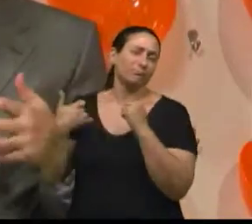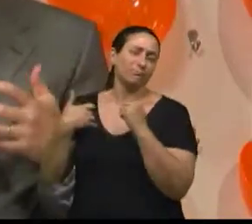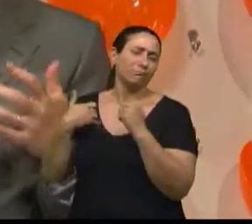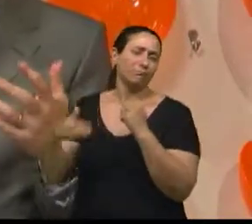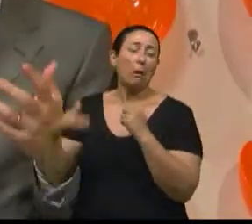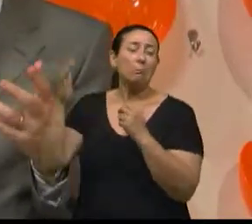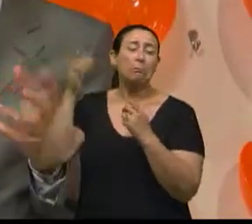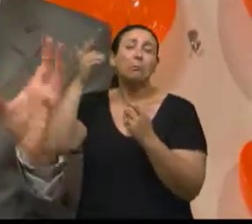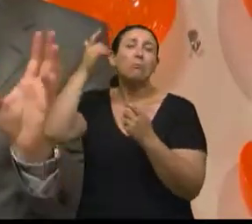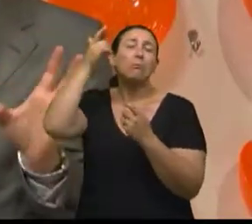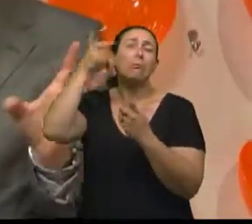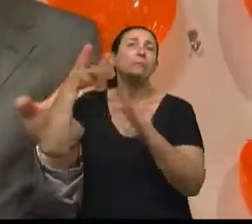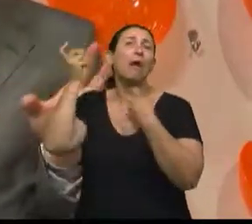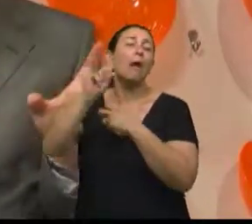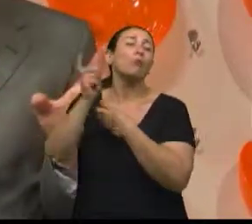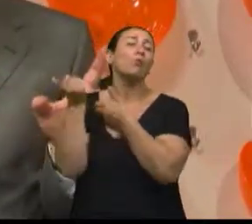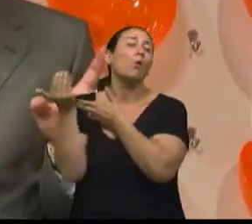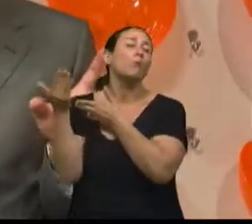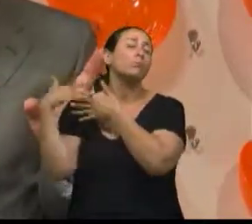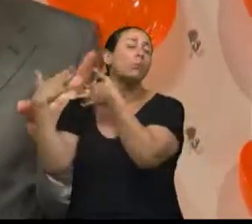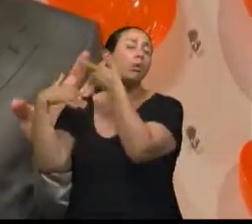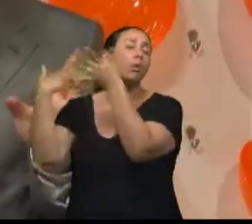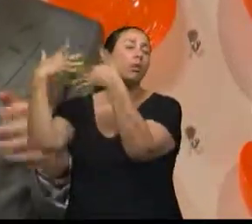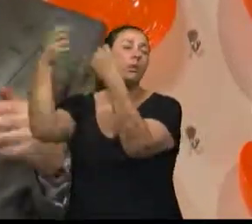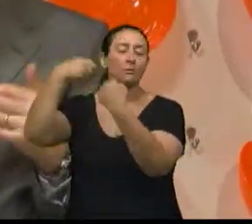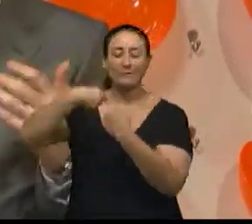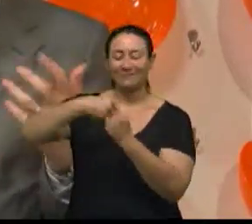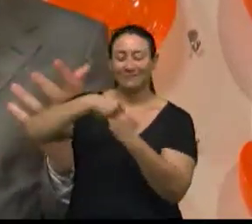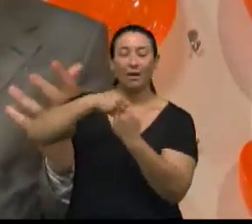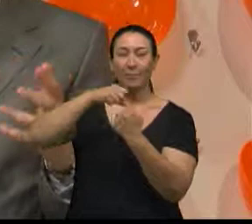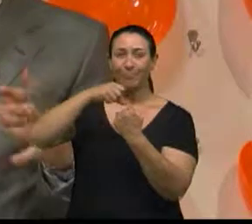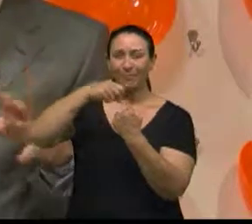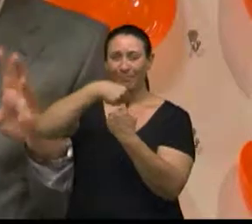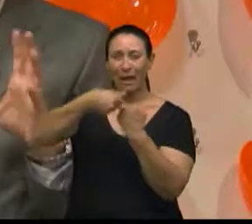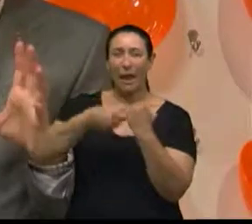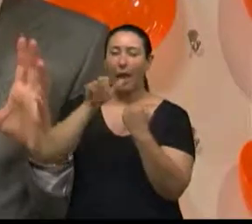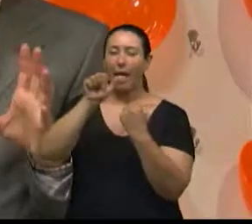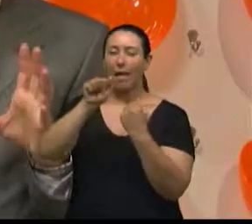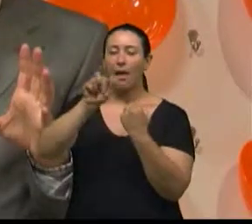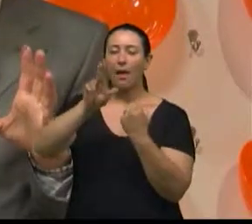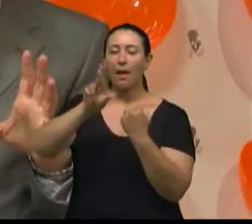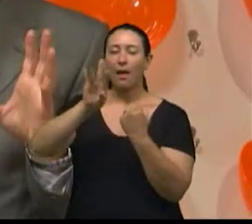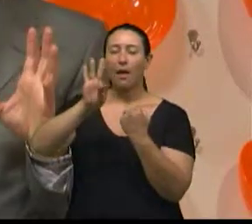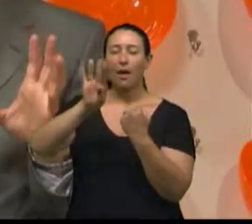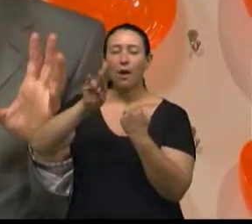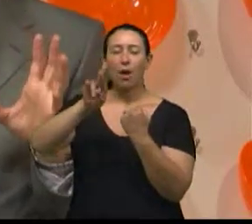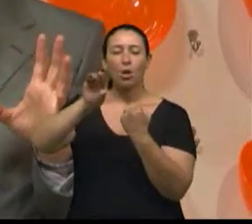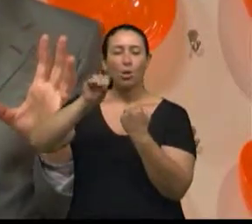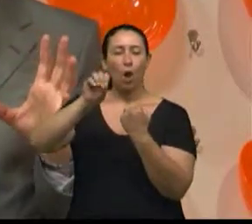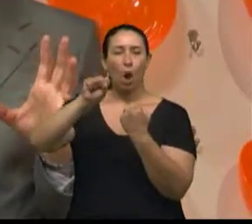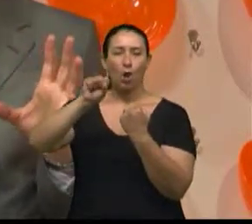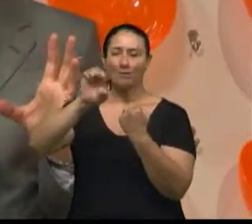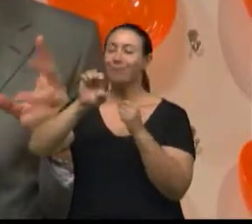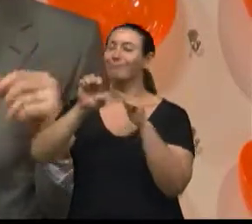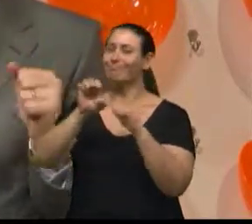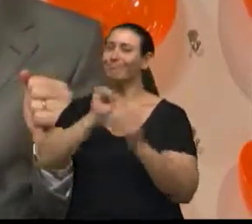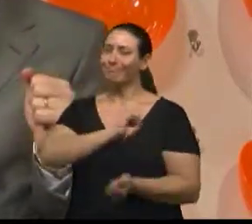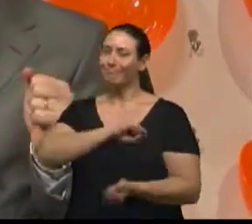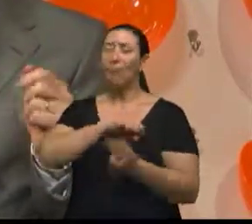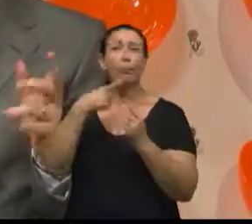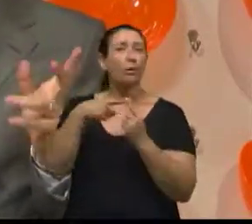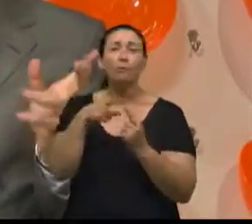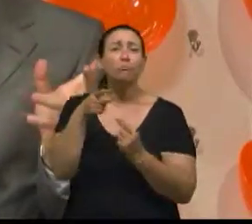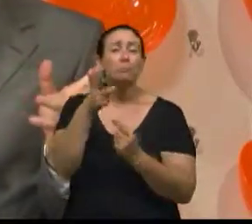e a pessoa não se dá conta, que a artrose tem uma coisa que eu digo que é meio sacana, ela é silenciosa. Então, como é que funciona? Aquelas